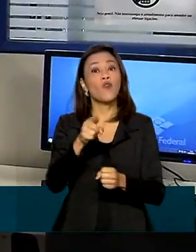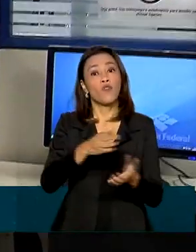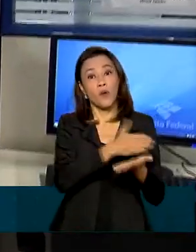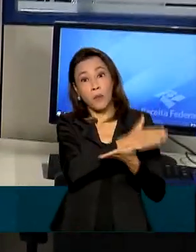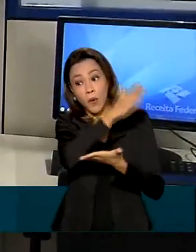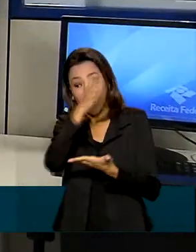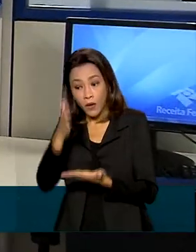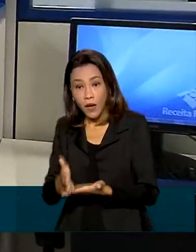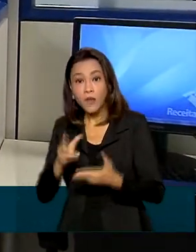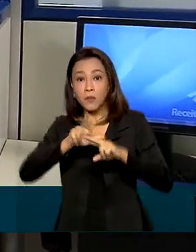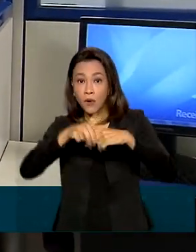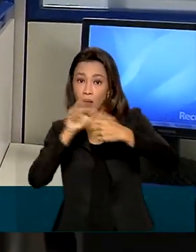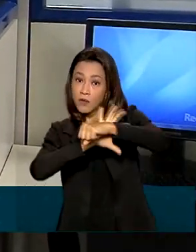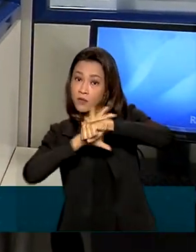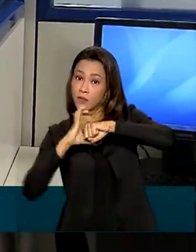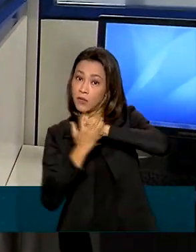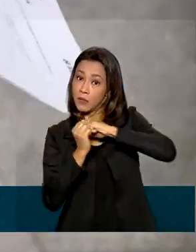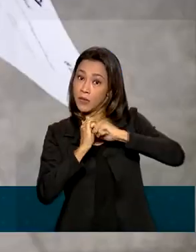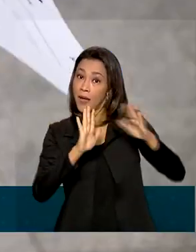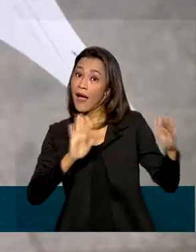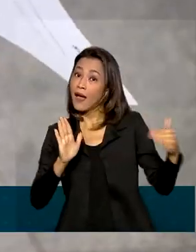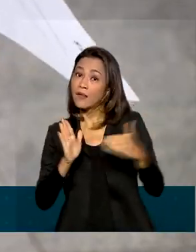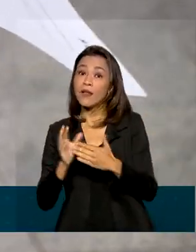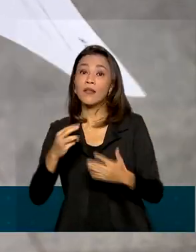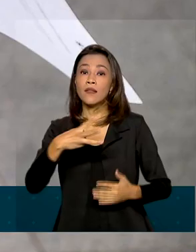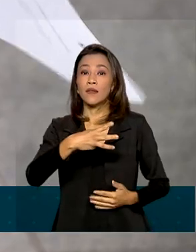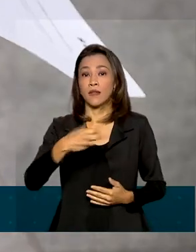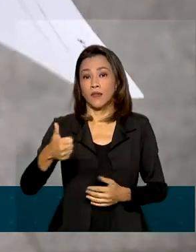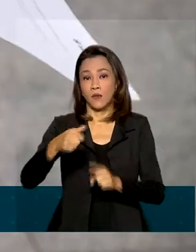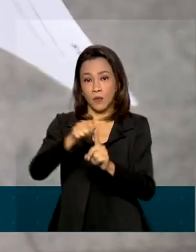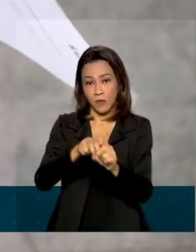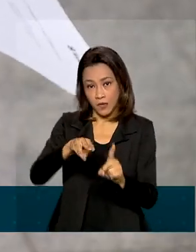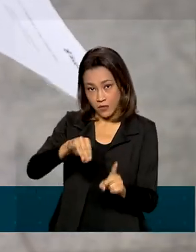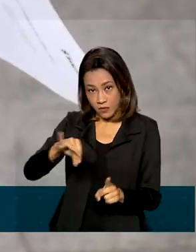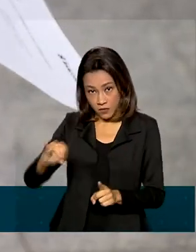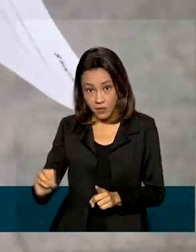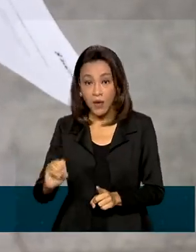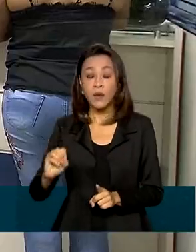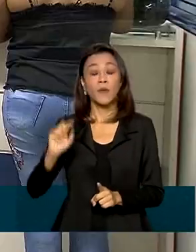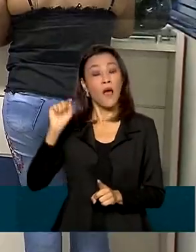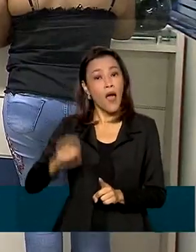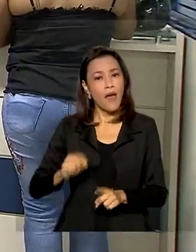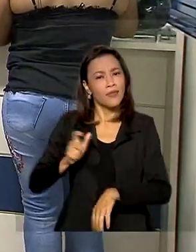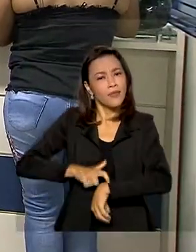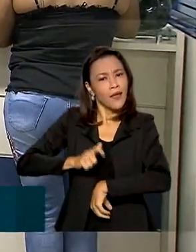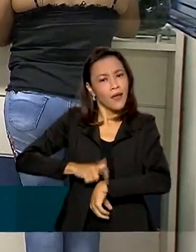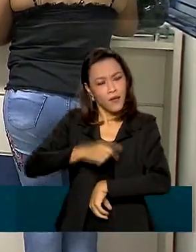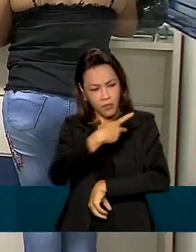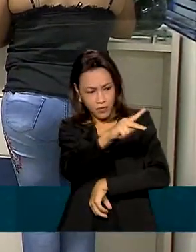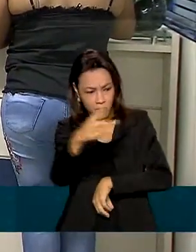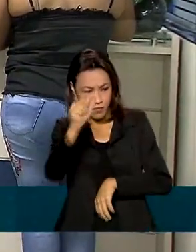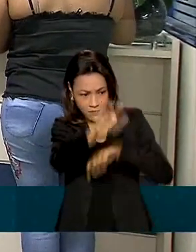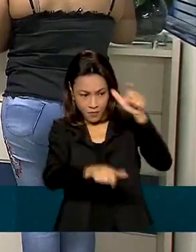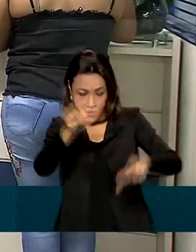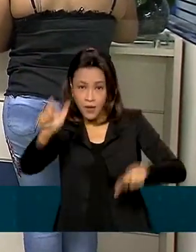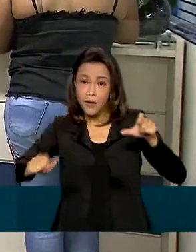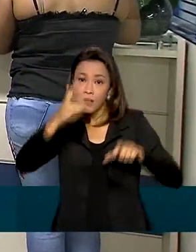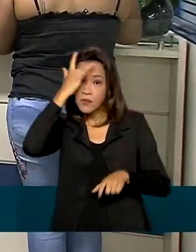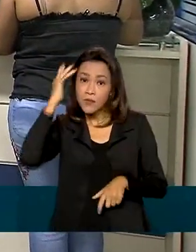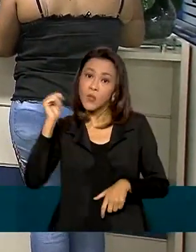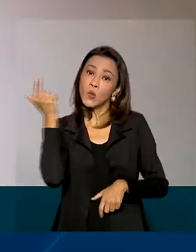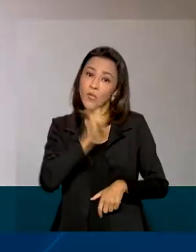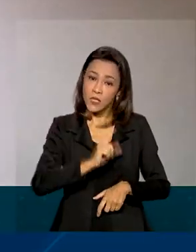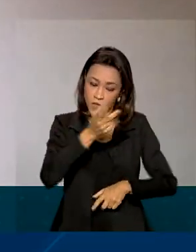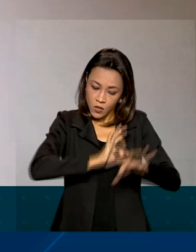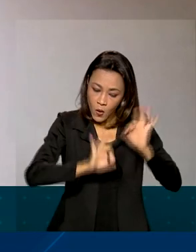prorrogada até 31 de maio. Tudo, segundo a Receita Federal, para dar mais tempo para que o contribuinte pudesse se